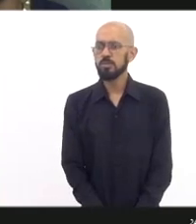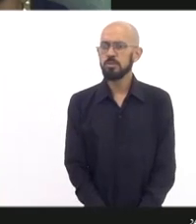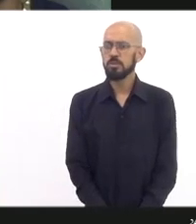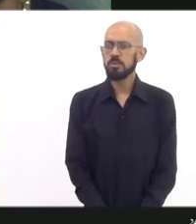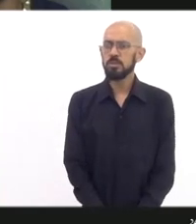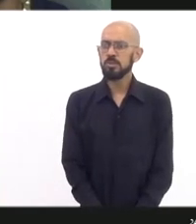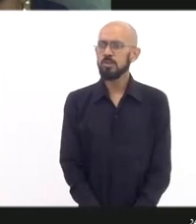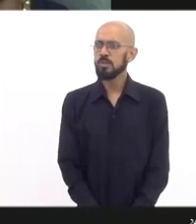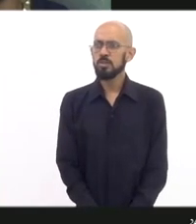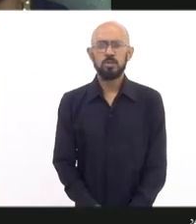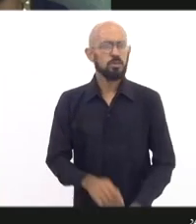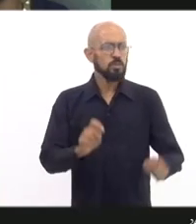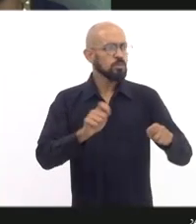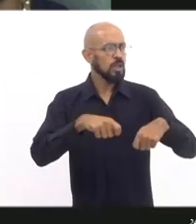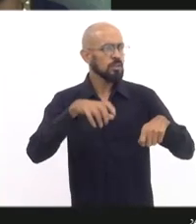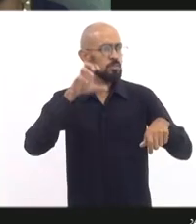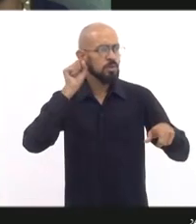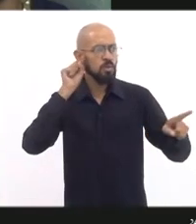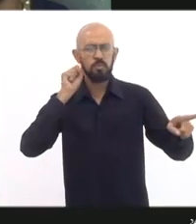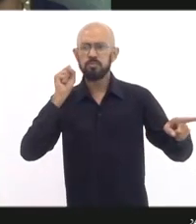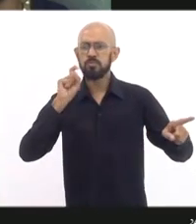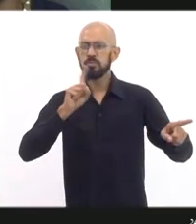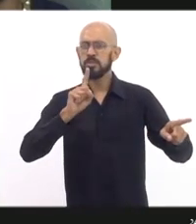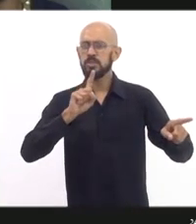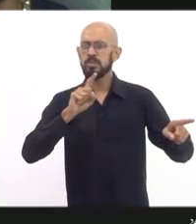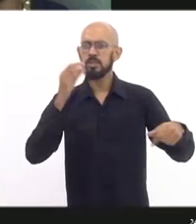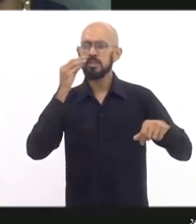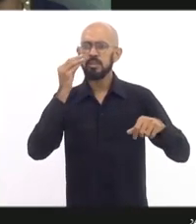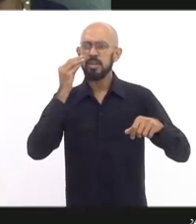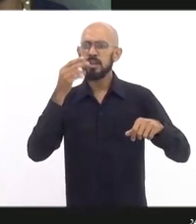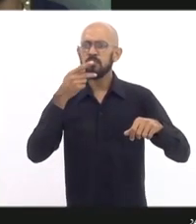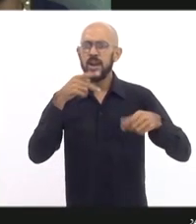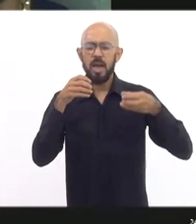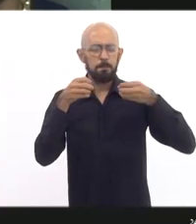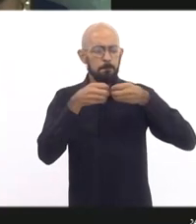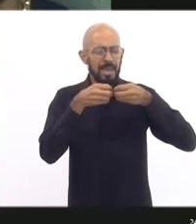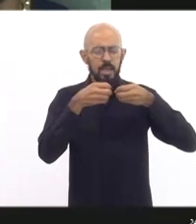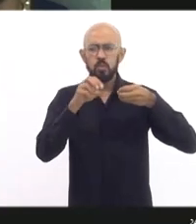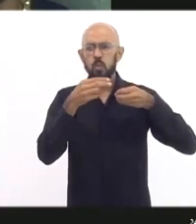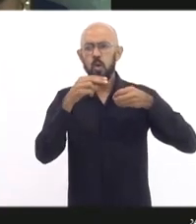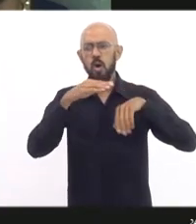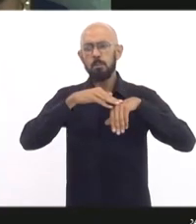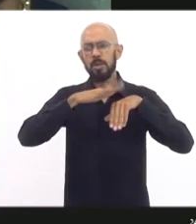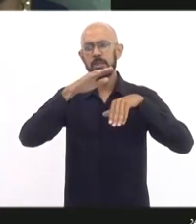Está muito baixo, está muito baixo. Tenta falar um pouquinho mais perto, ou aumentar um pouquinho o som.